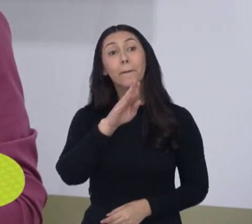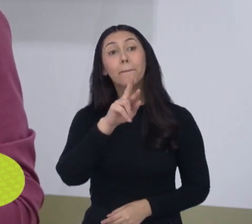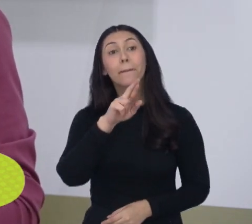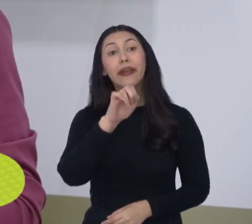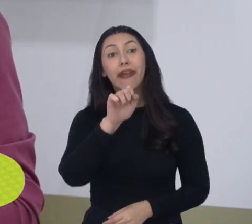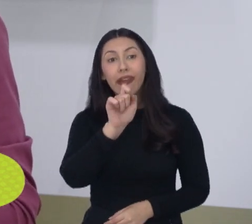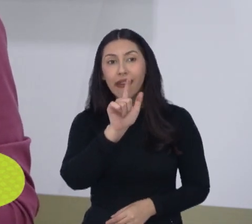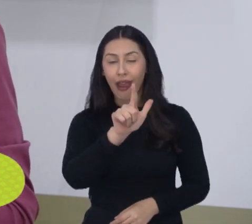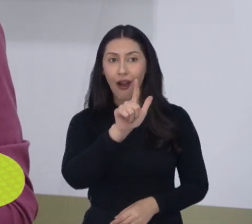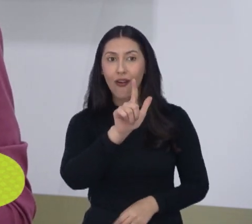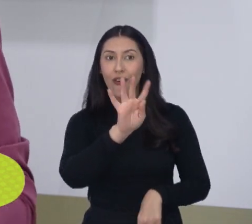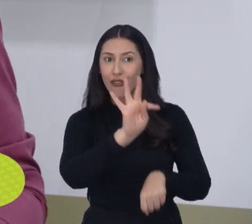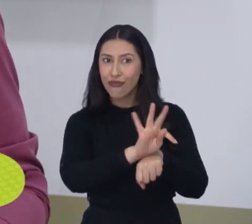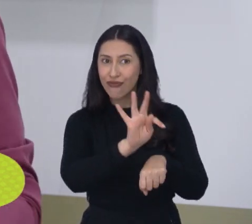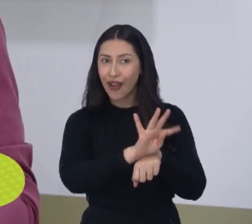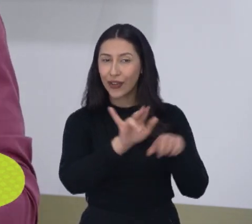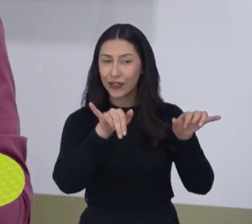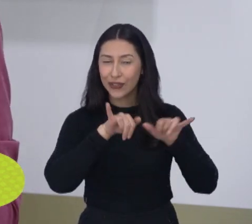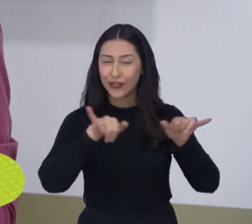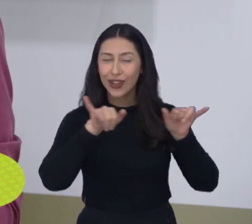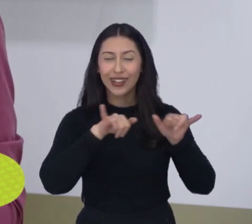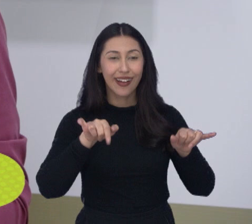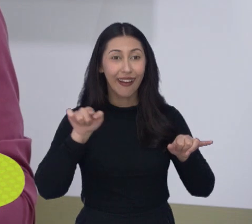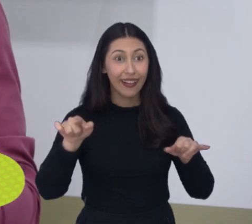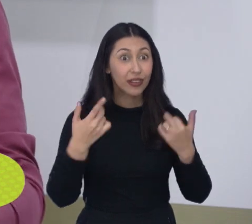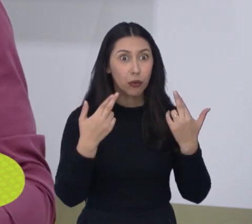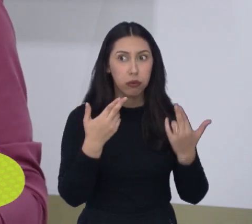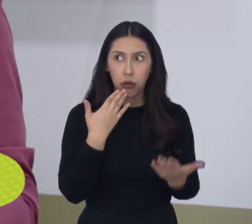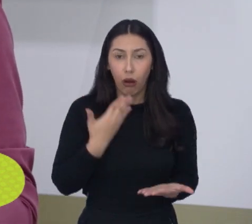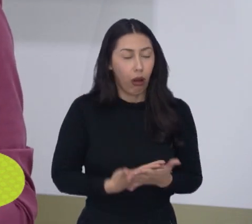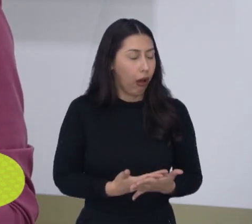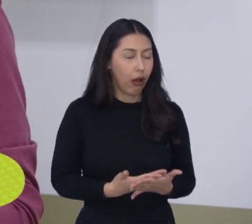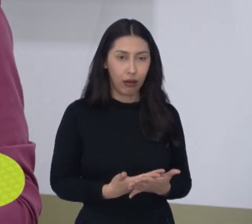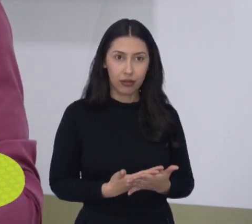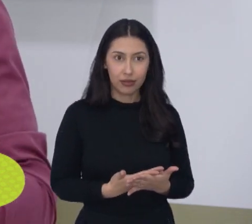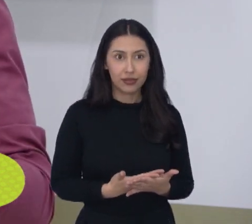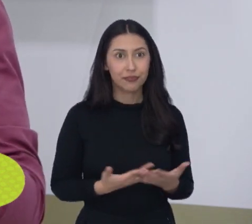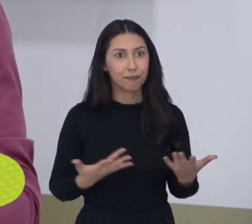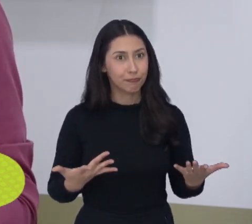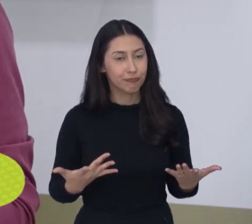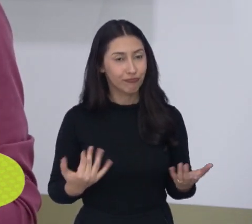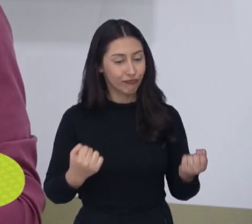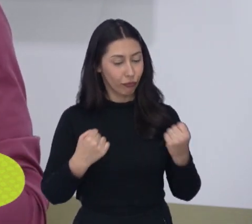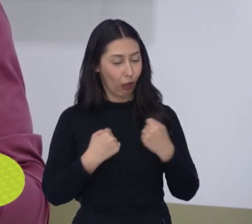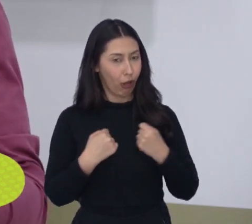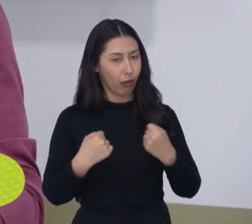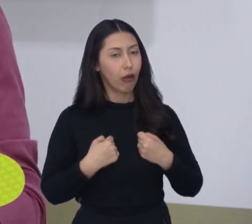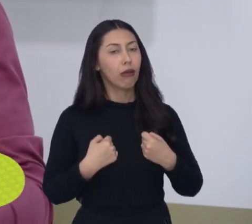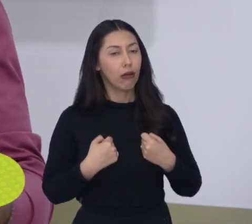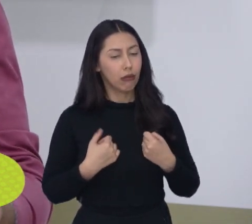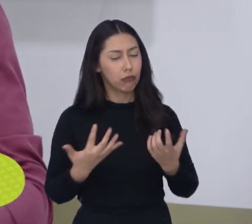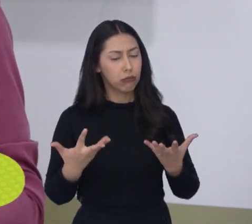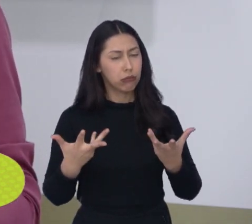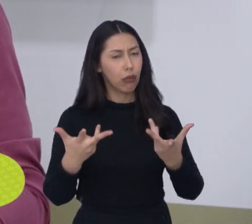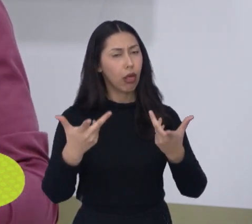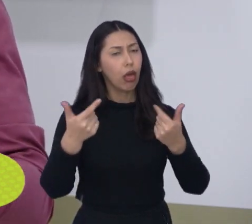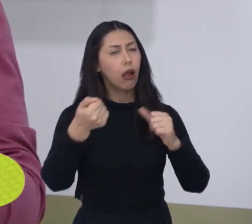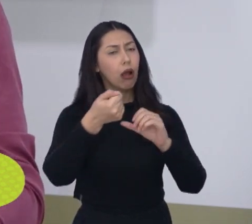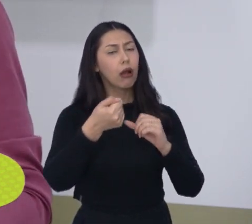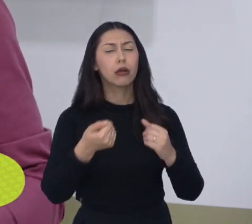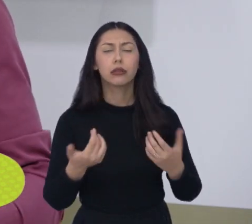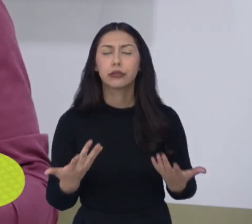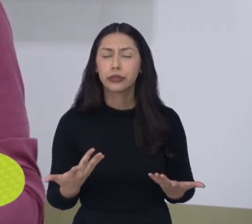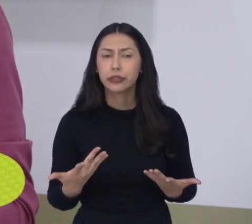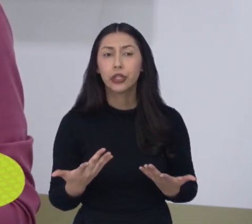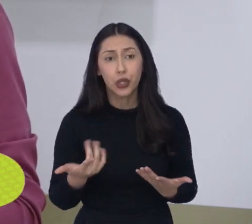técnico do São José Futsal, destacou, é um elemento surpresa, né, quando você tem um goleiro que tem qualidade, que consegue criar